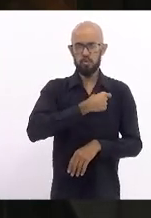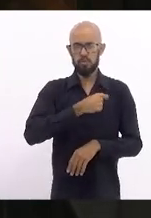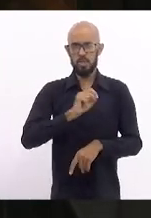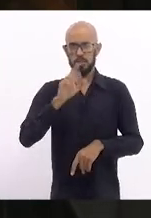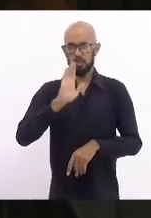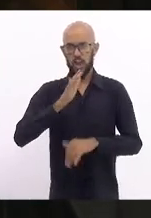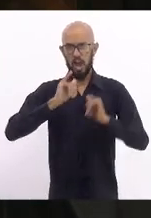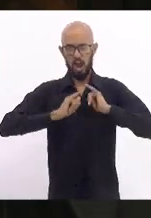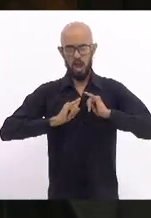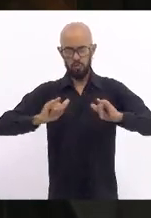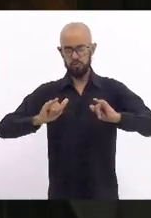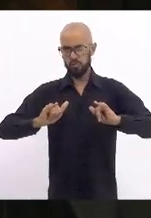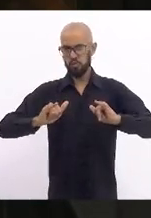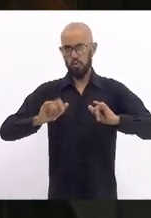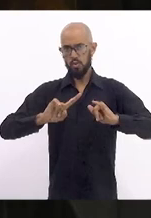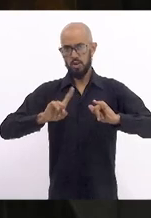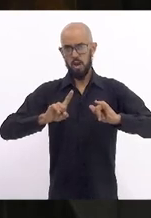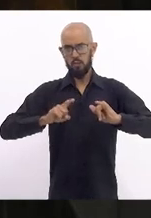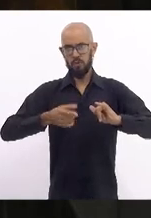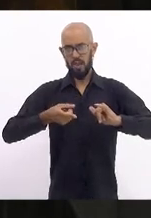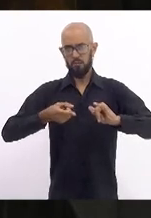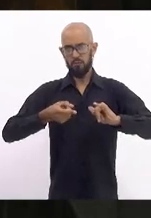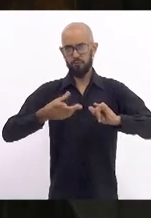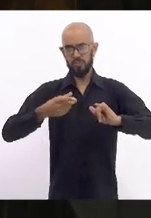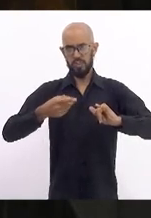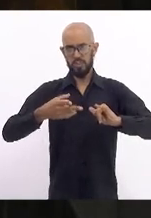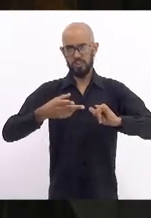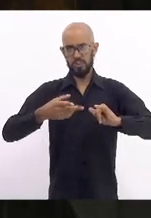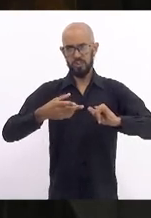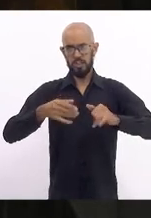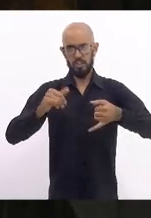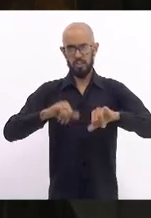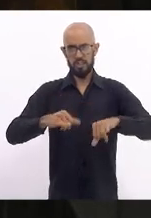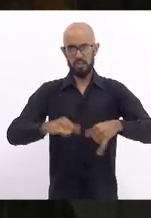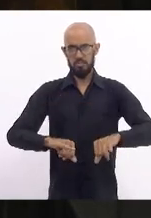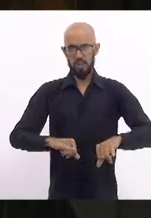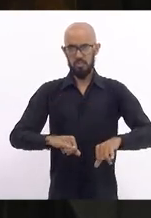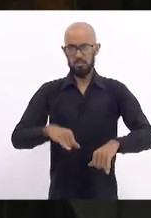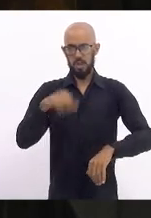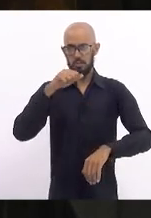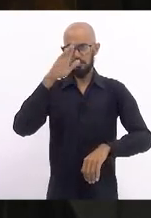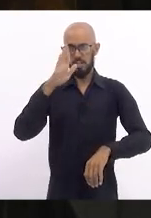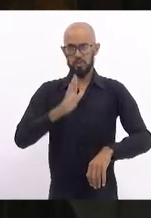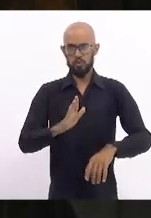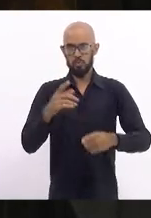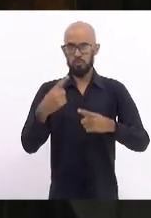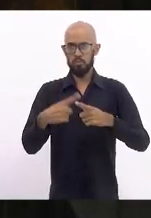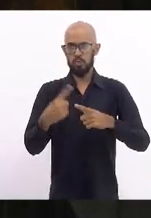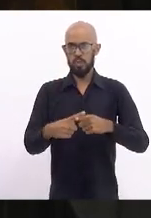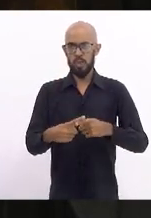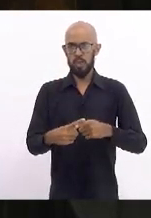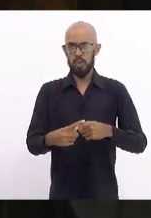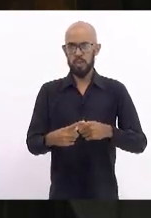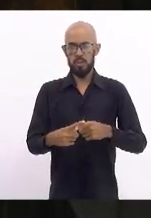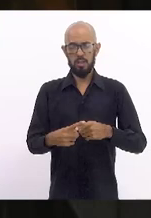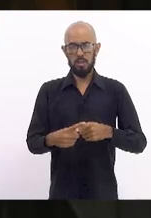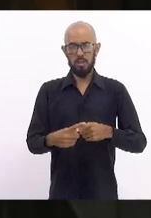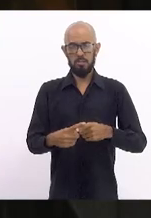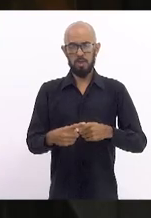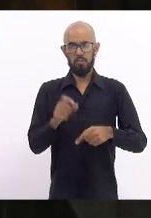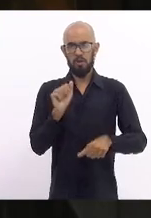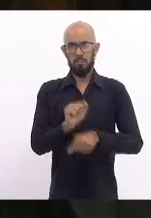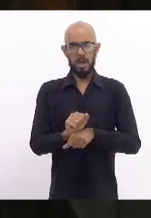que não vai exportar fertilizantes para o Brasil. Por quê? Porque não vai poder exportar para lugar nenhum do mundo.